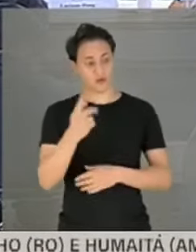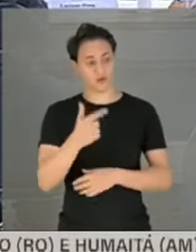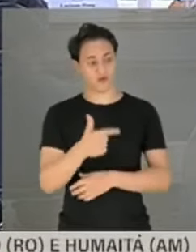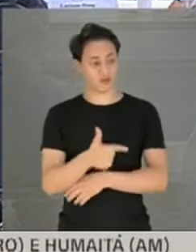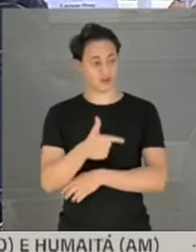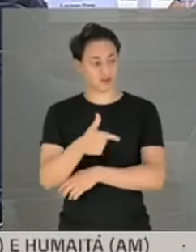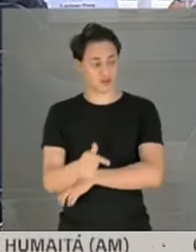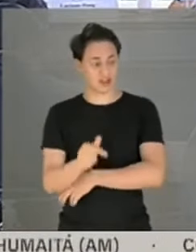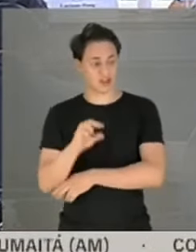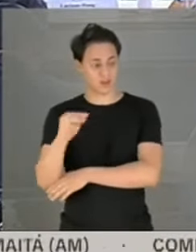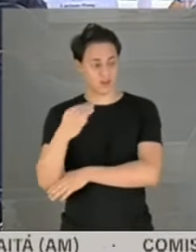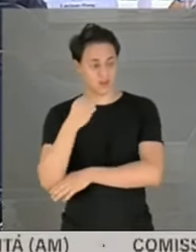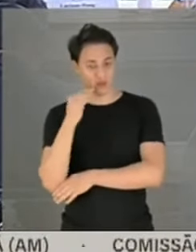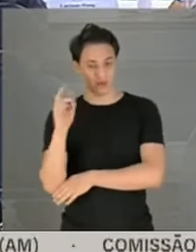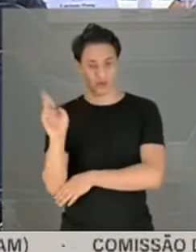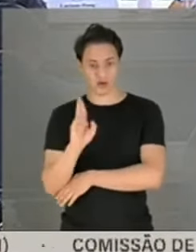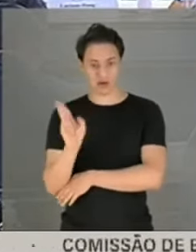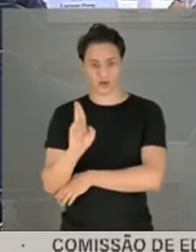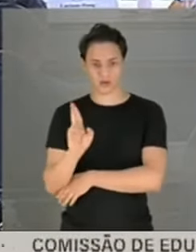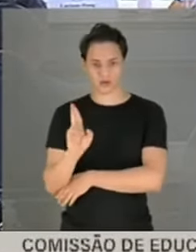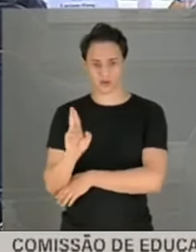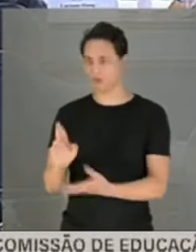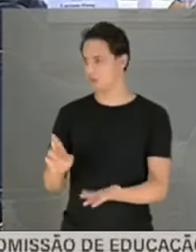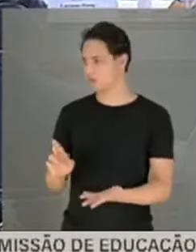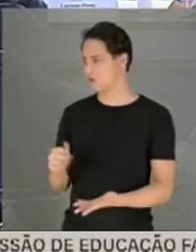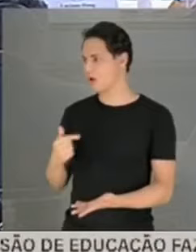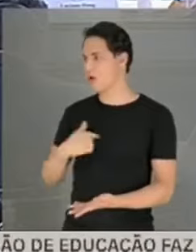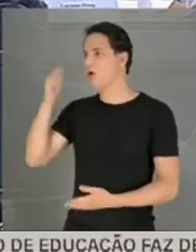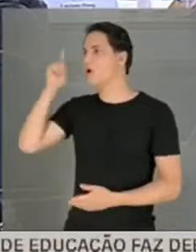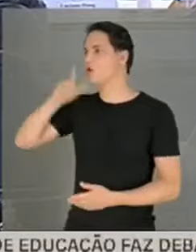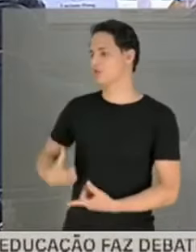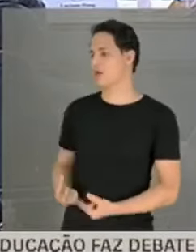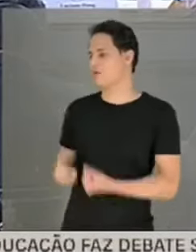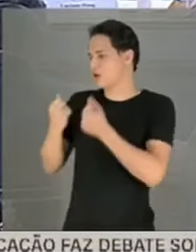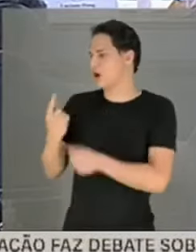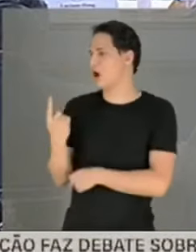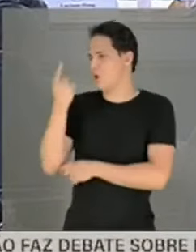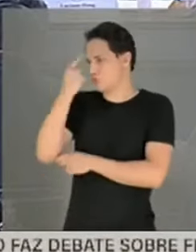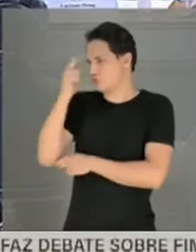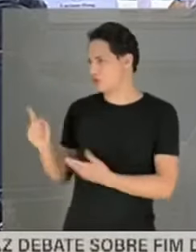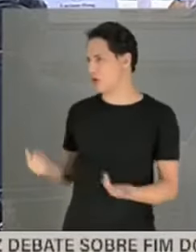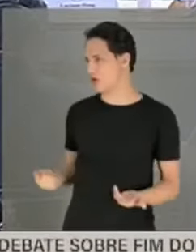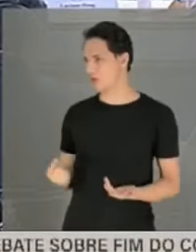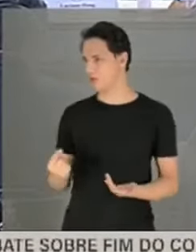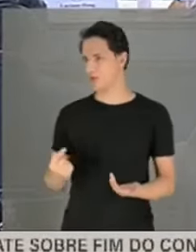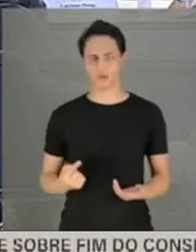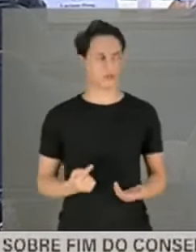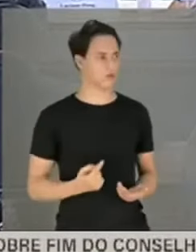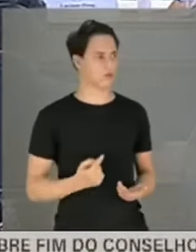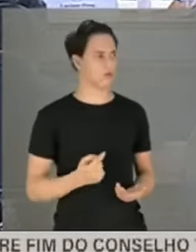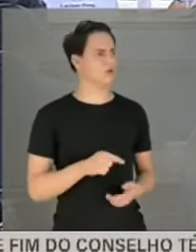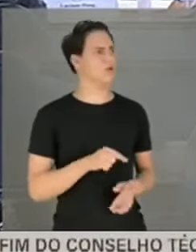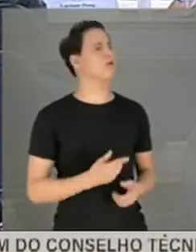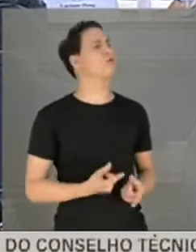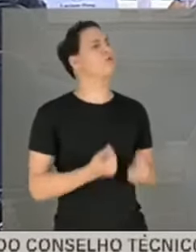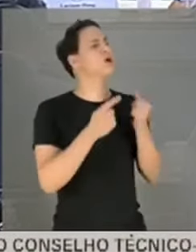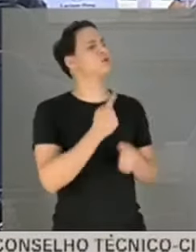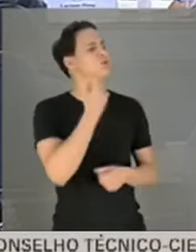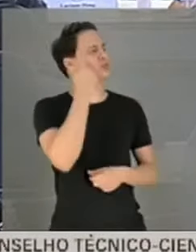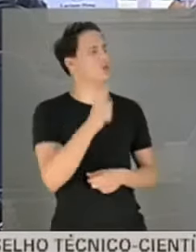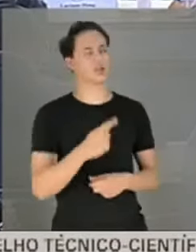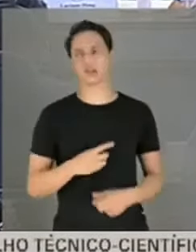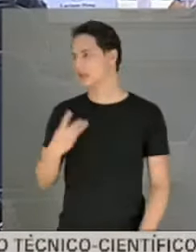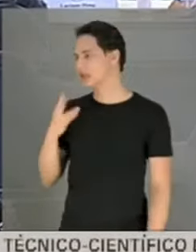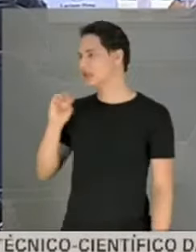É, 27 milhões é quanto a vó fatura num dia. E fique tranquilo o quê? O senhor fatura quanto num dia? 30 milhões. Por dia? É.